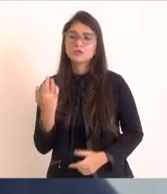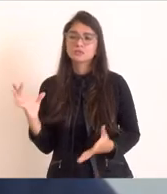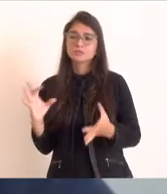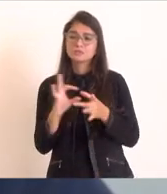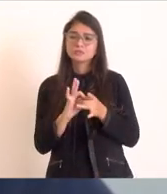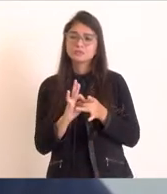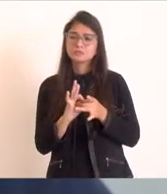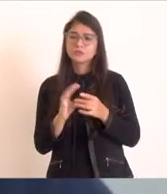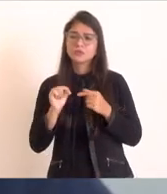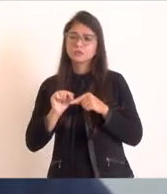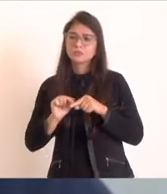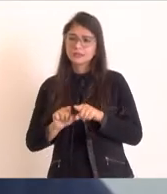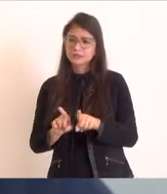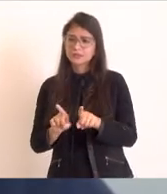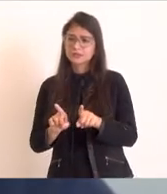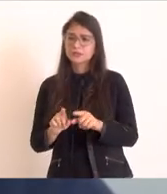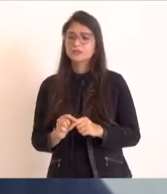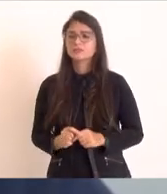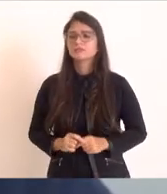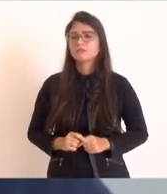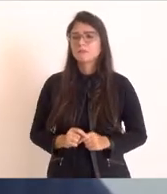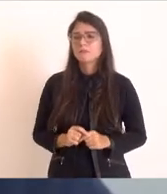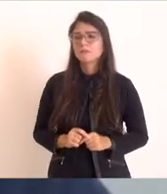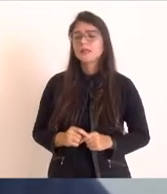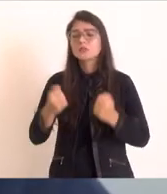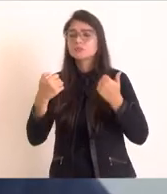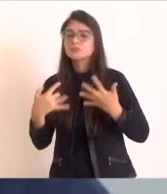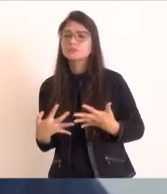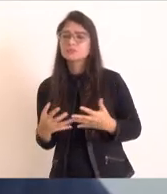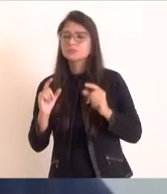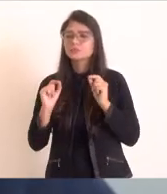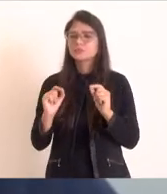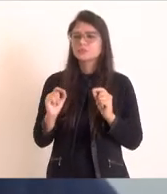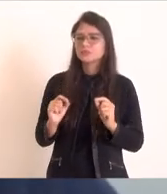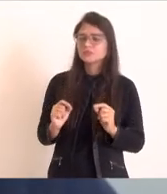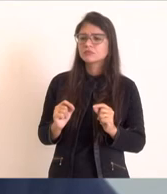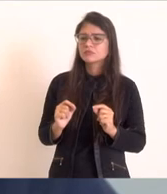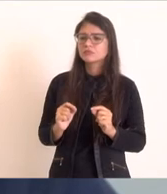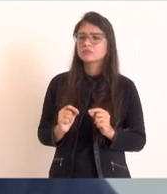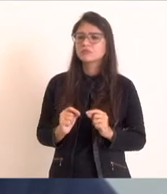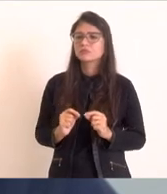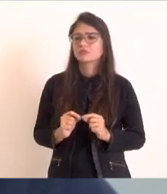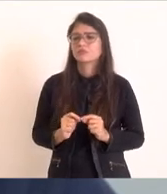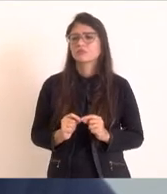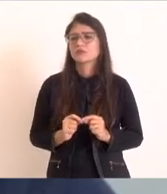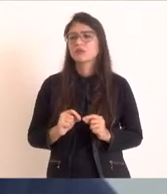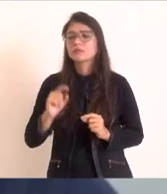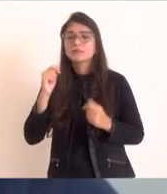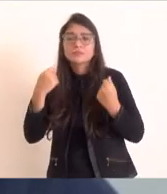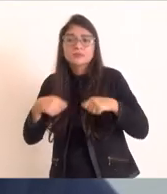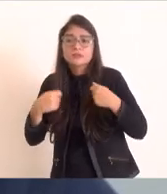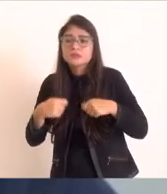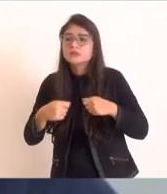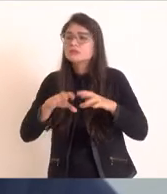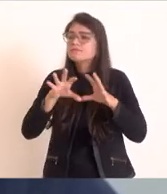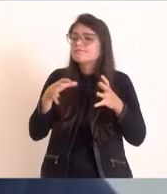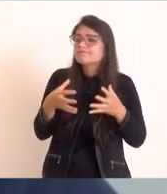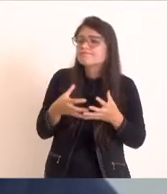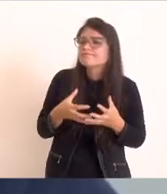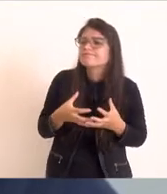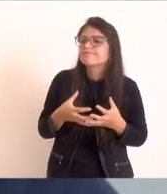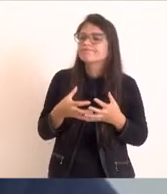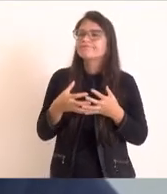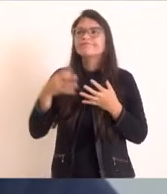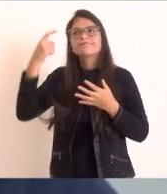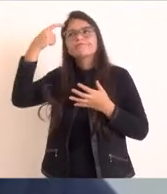no começo eu perdi um pedacinho falando sobre a questão das startups, ter incubadoras pensando exatamente nesse momento